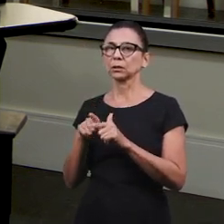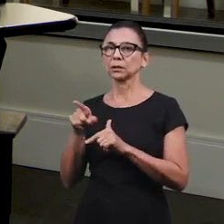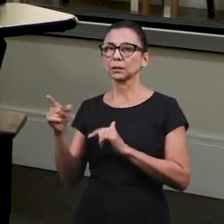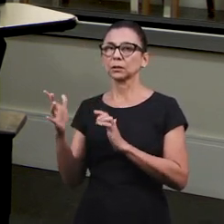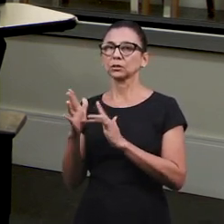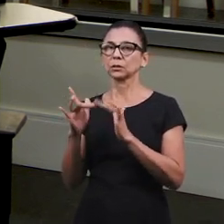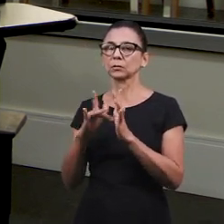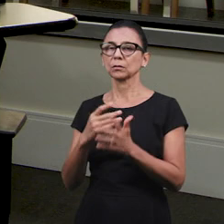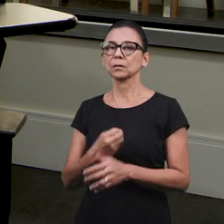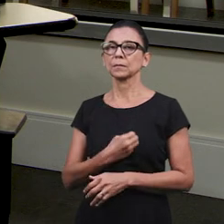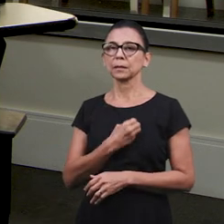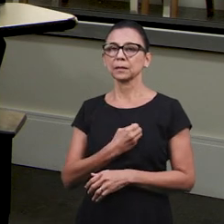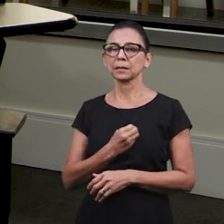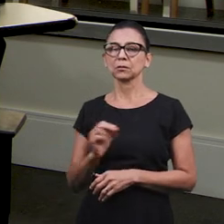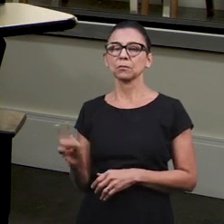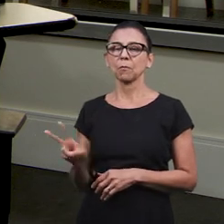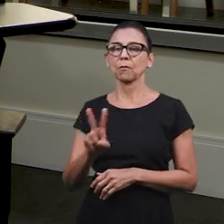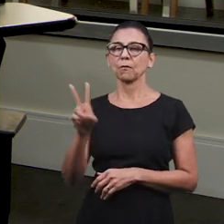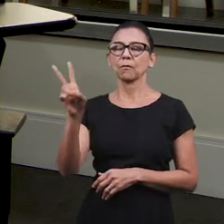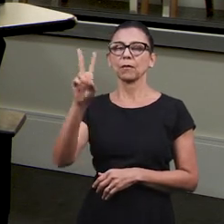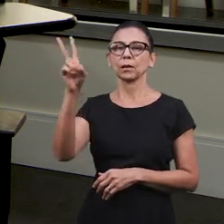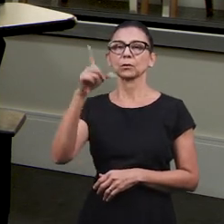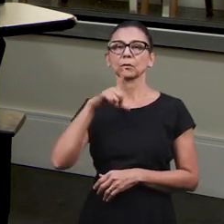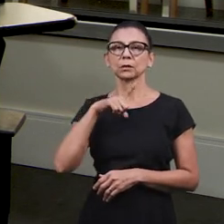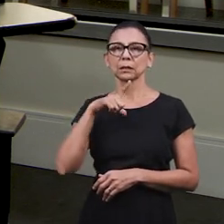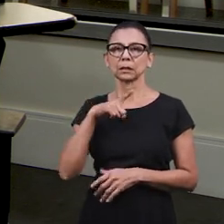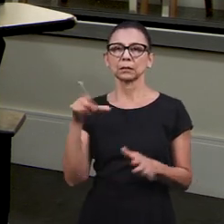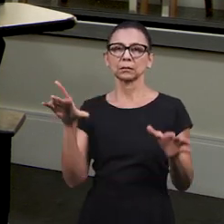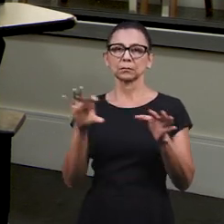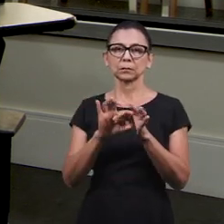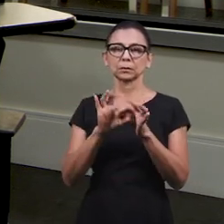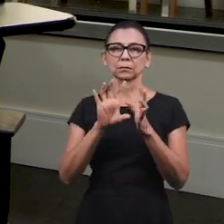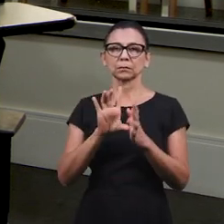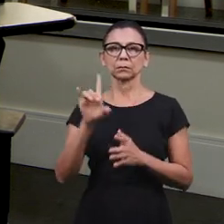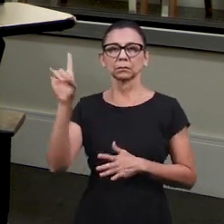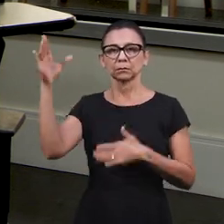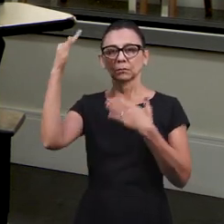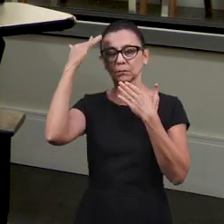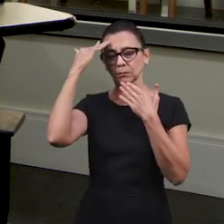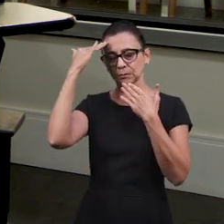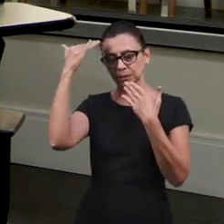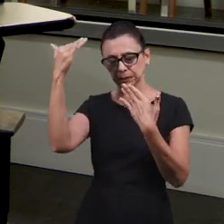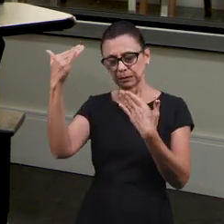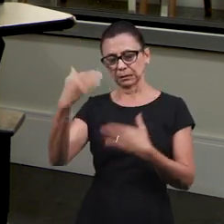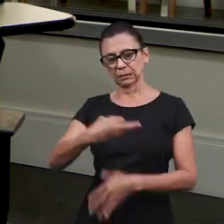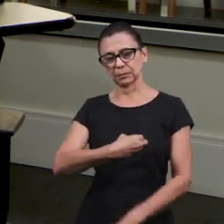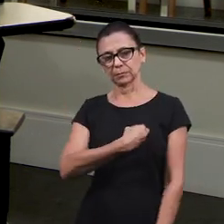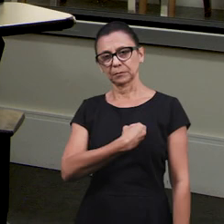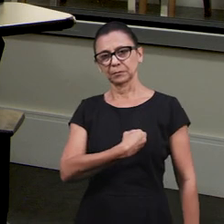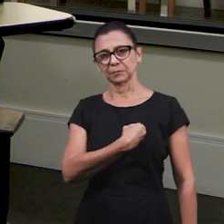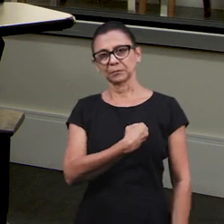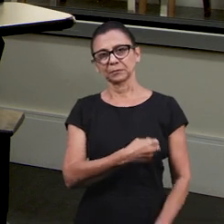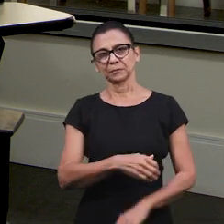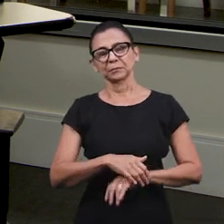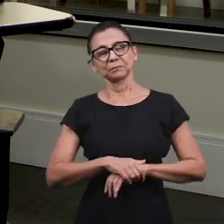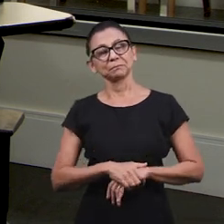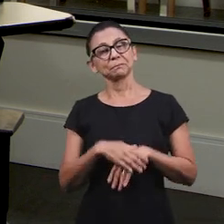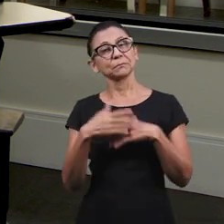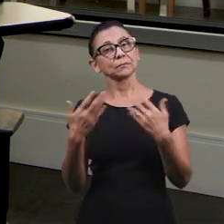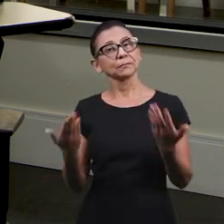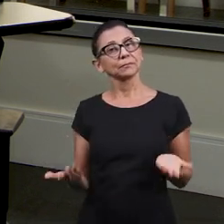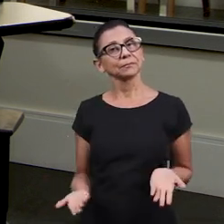é encontrado, porque ele é a pérola de valor nos nossos cultos, na nossa comunhão com Deus. Muito obrigado, irmã, por essa